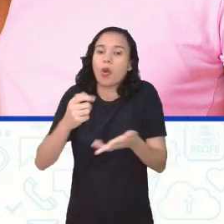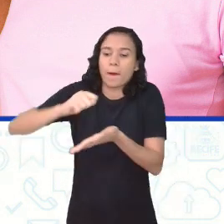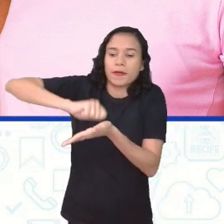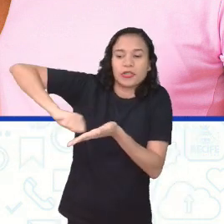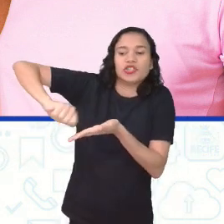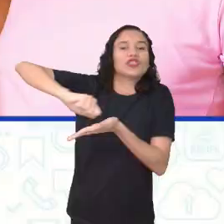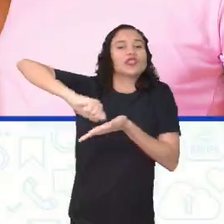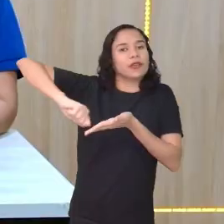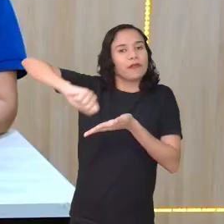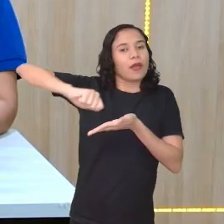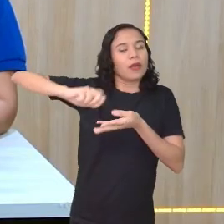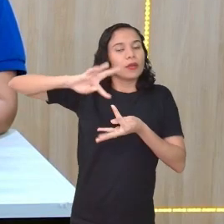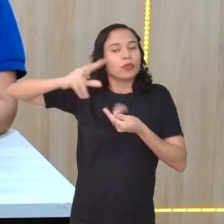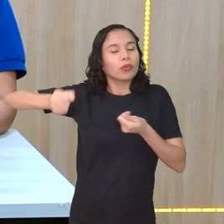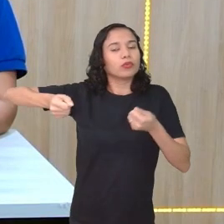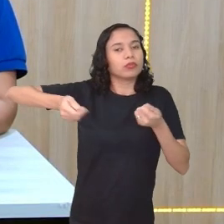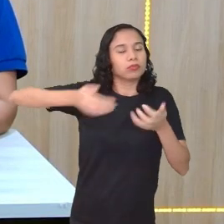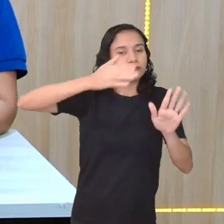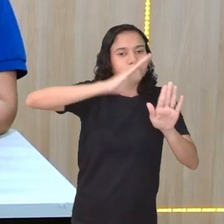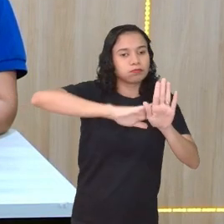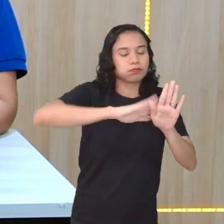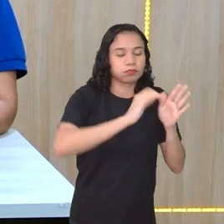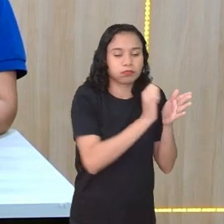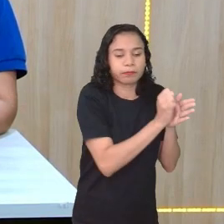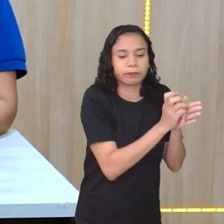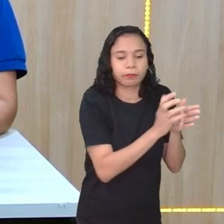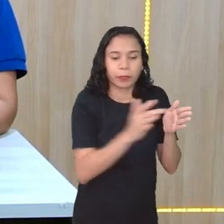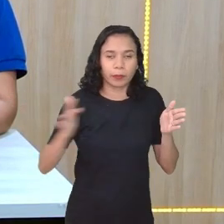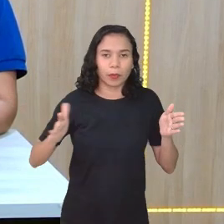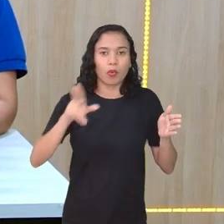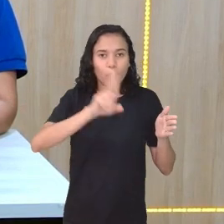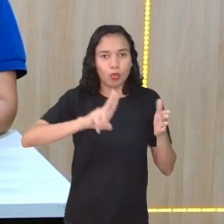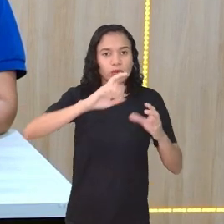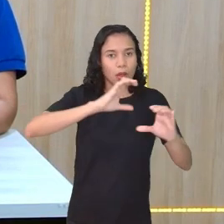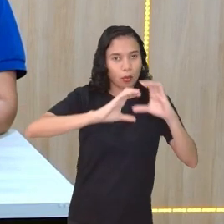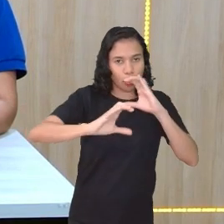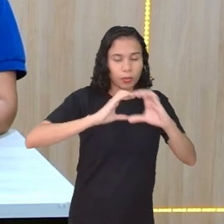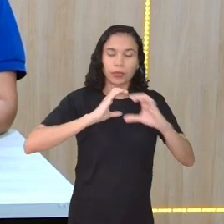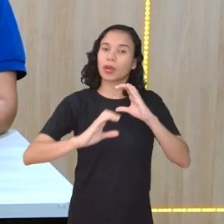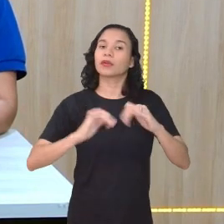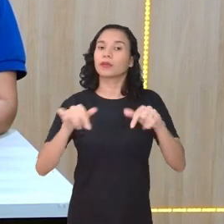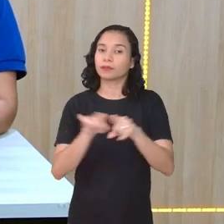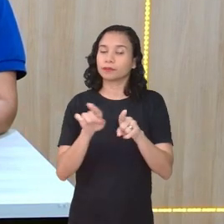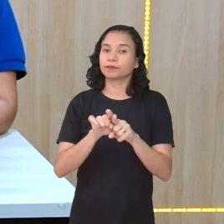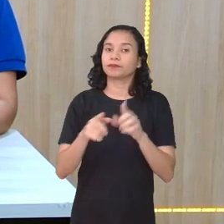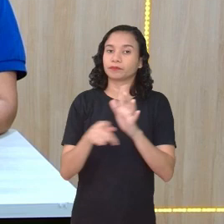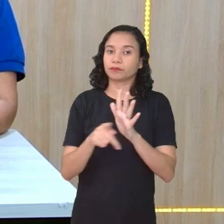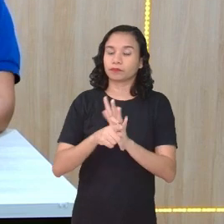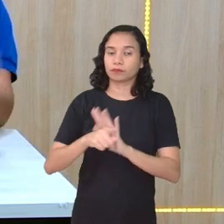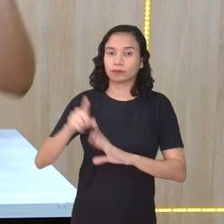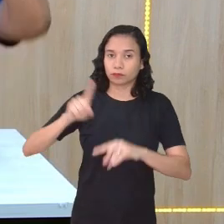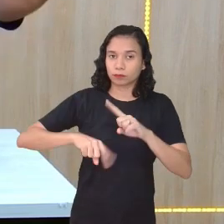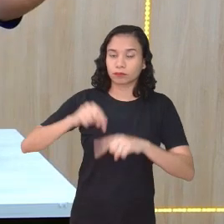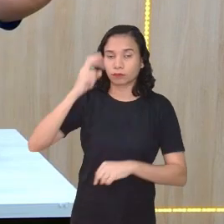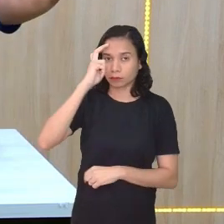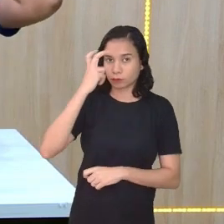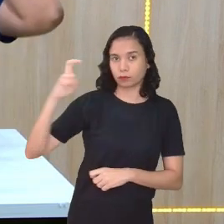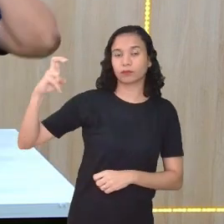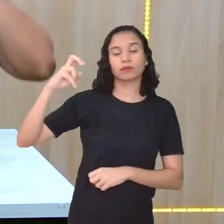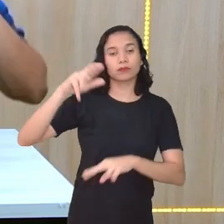exatamente. um repertório que passa pela comunicação, mas passa também pelos produtos culturais, né? Isso.